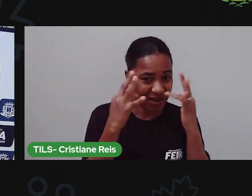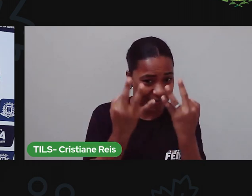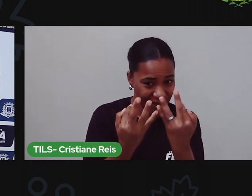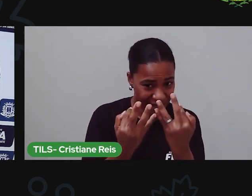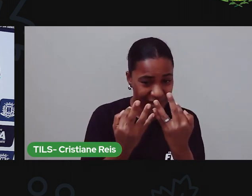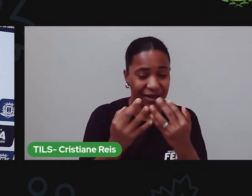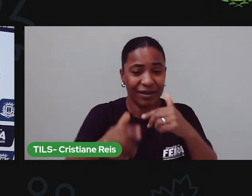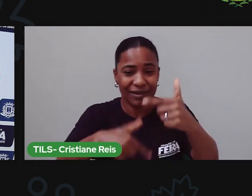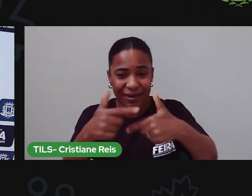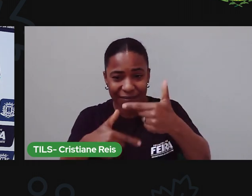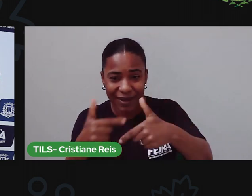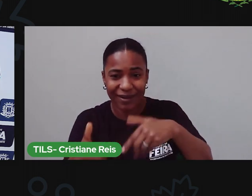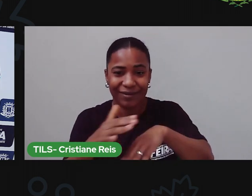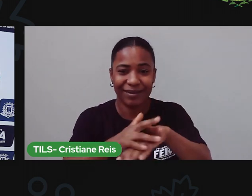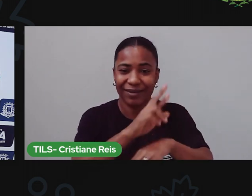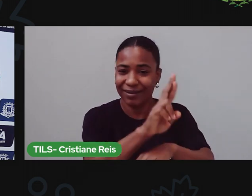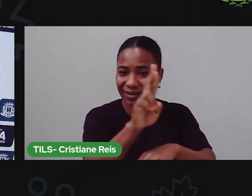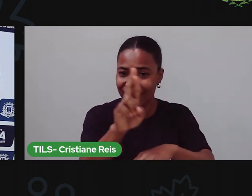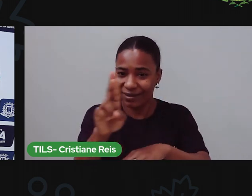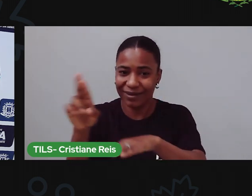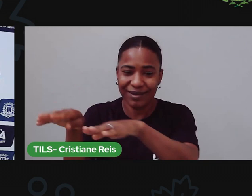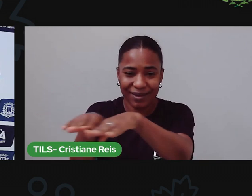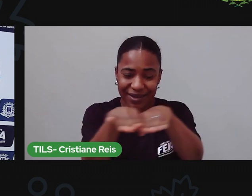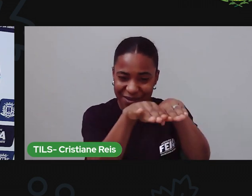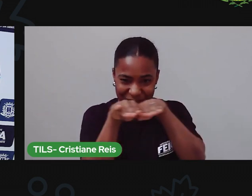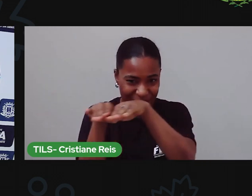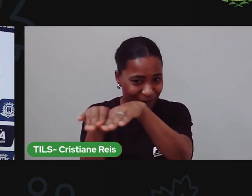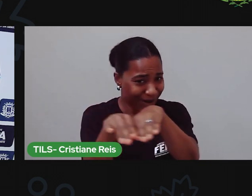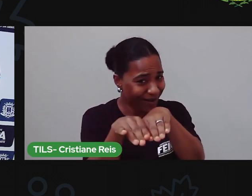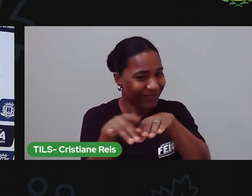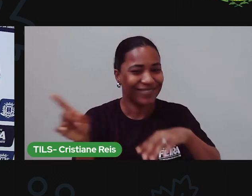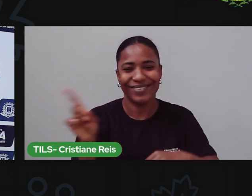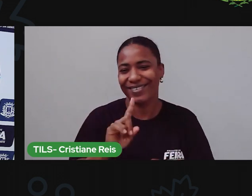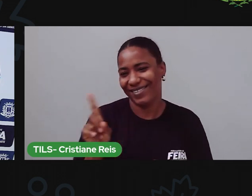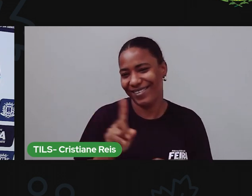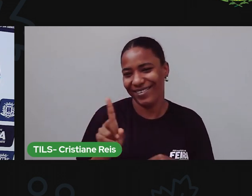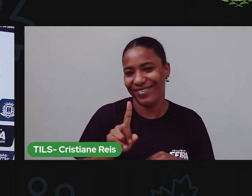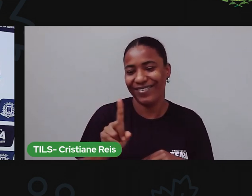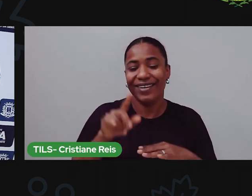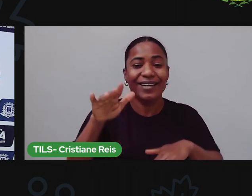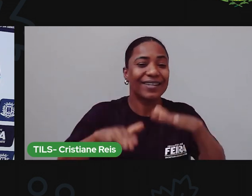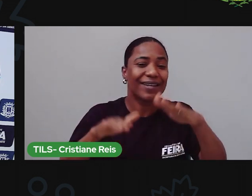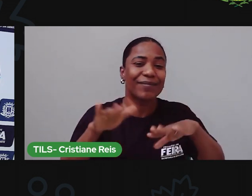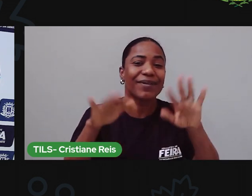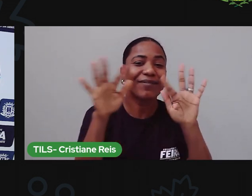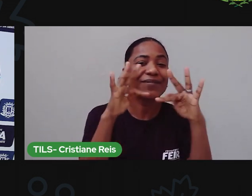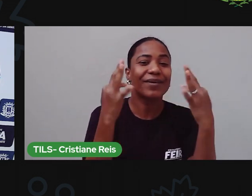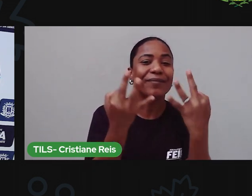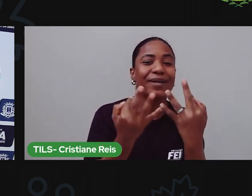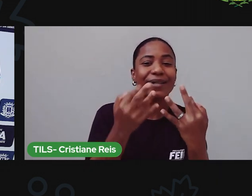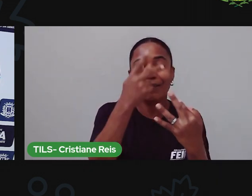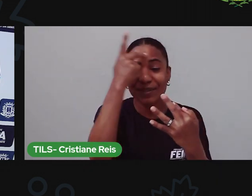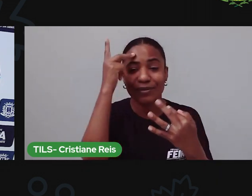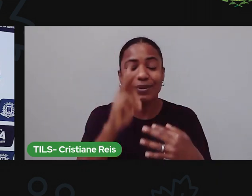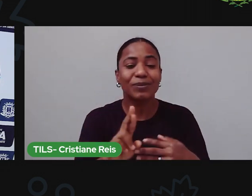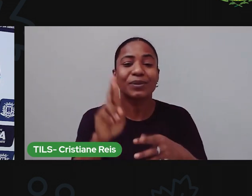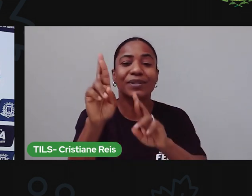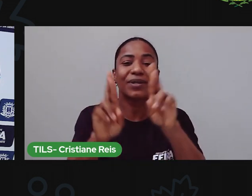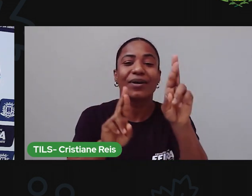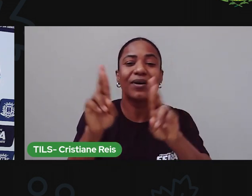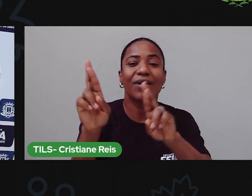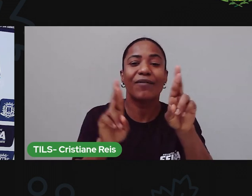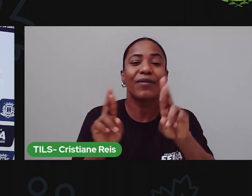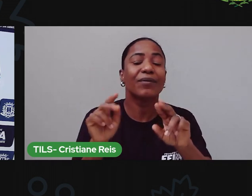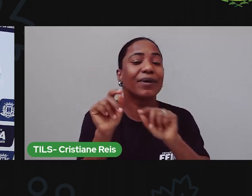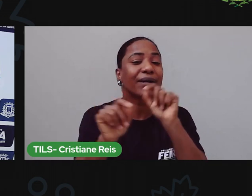Isso vai depender das pessoas que integram aquela família e da necessidade daquela